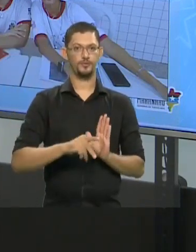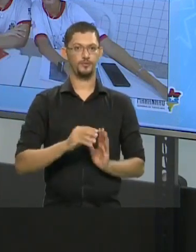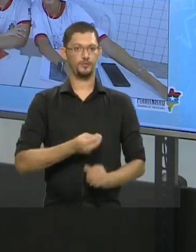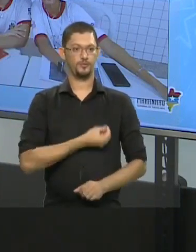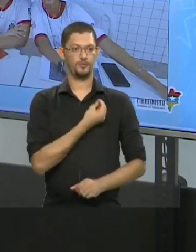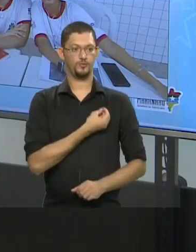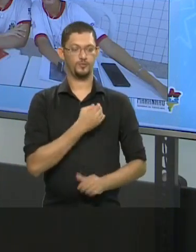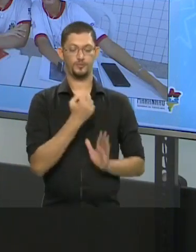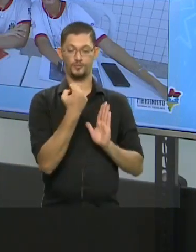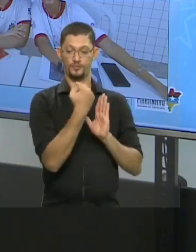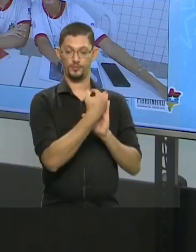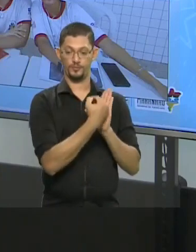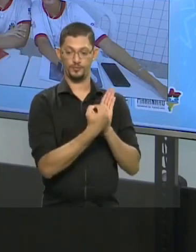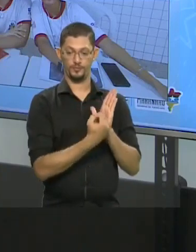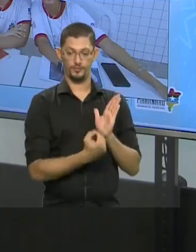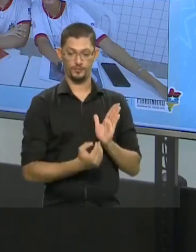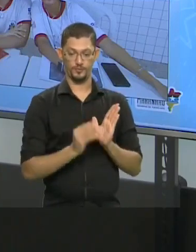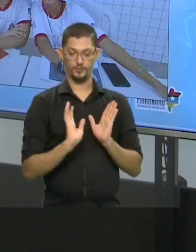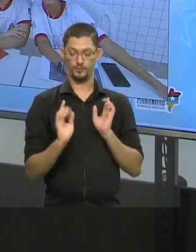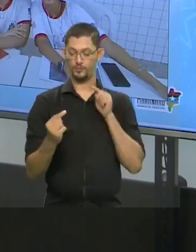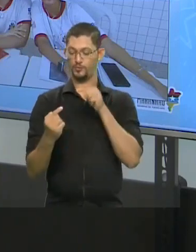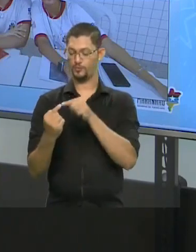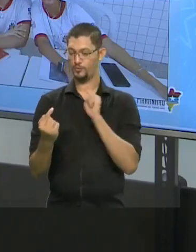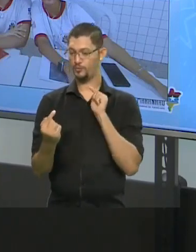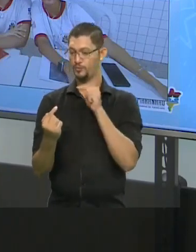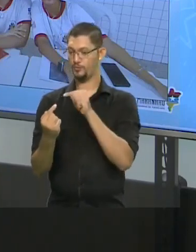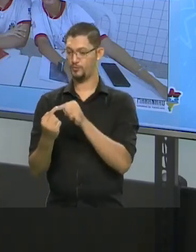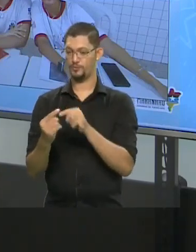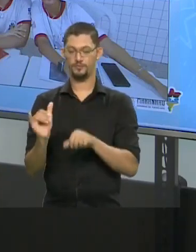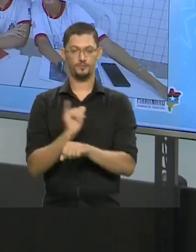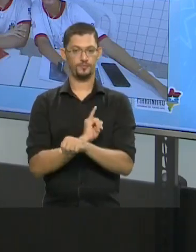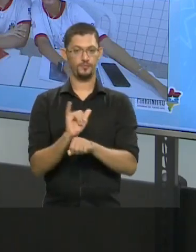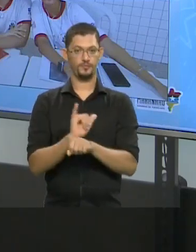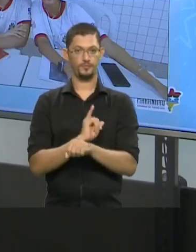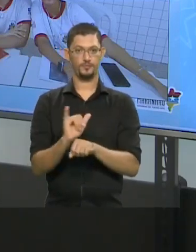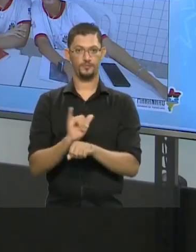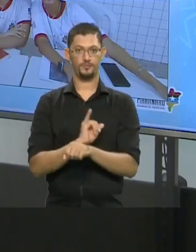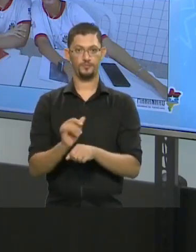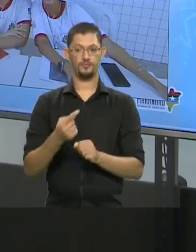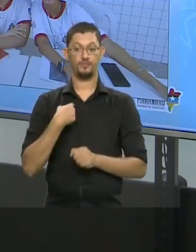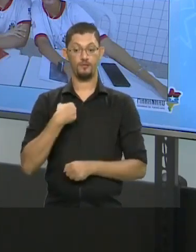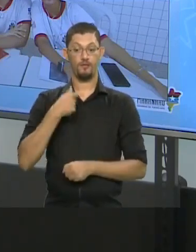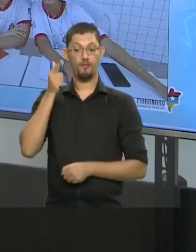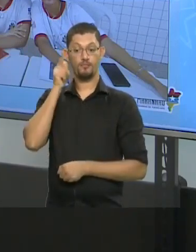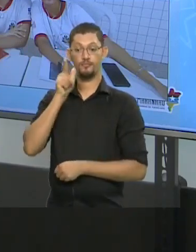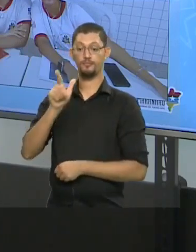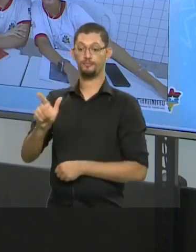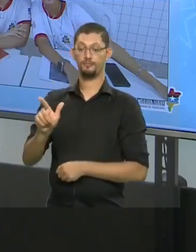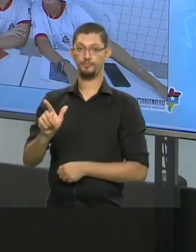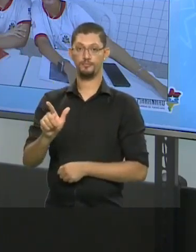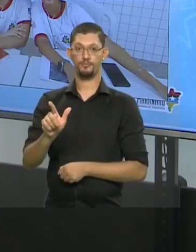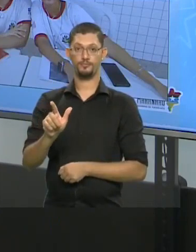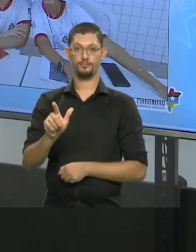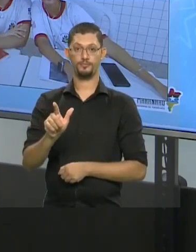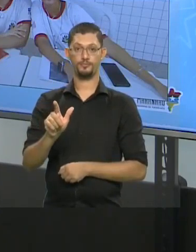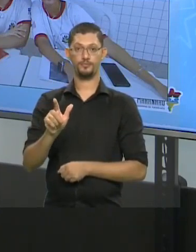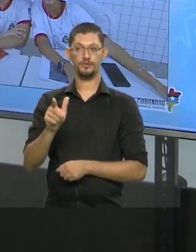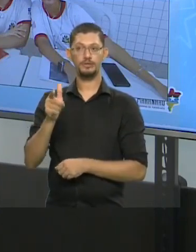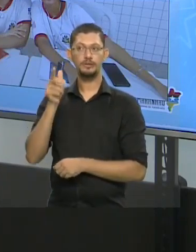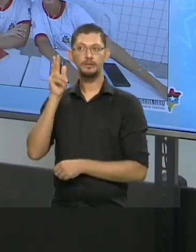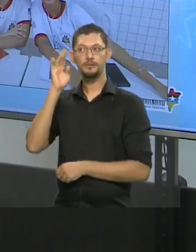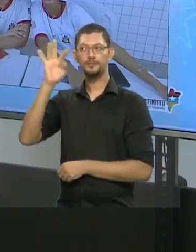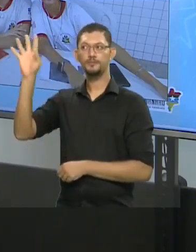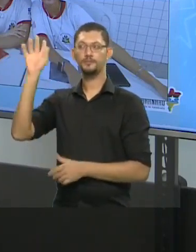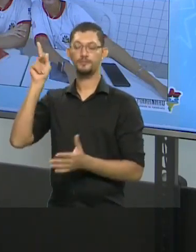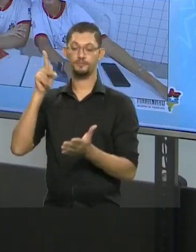planejar, estabelecer objetivos e estratégias para eu conseguir conquistar os meus sonhos.